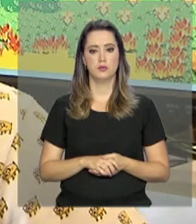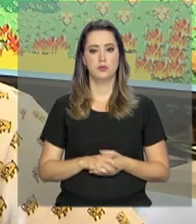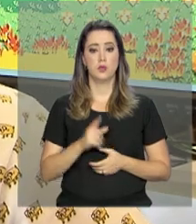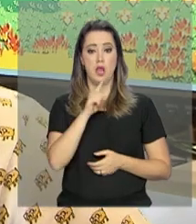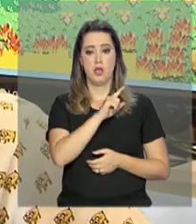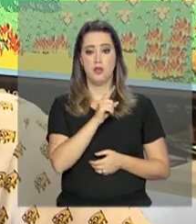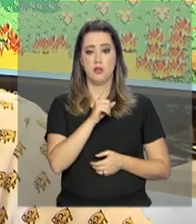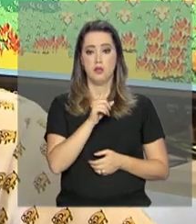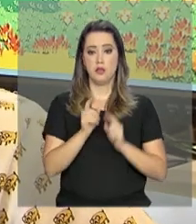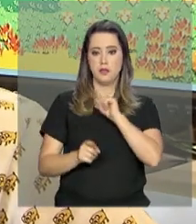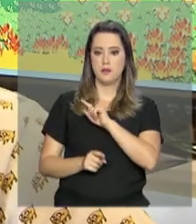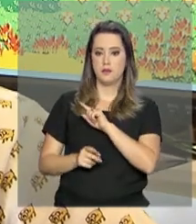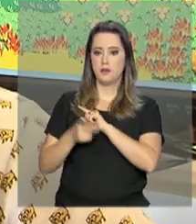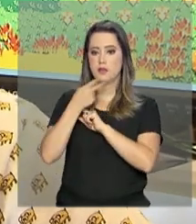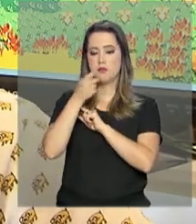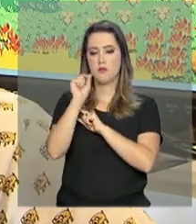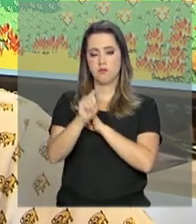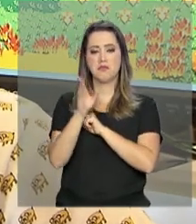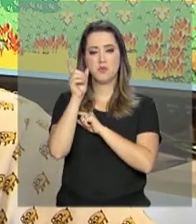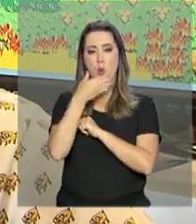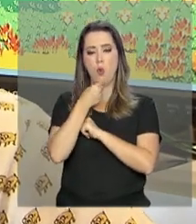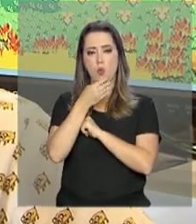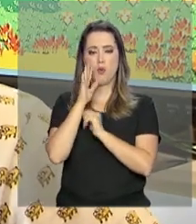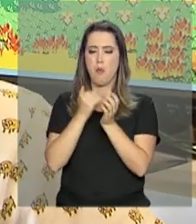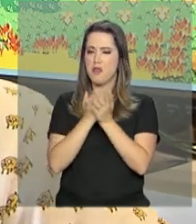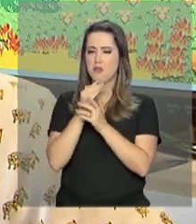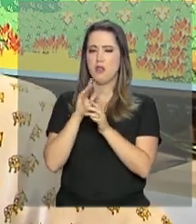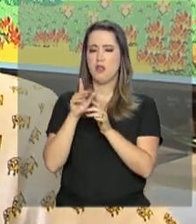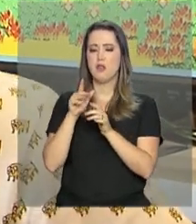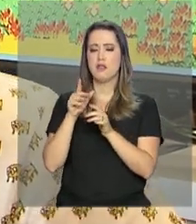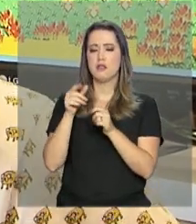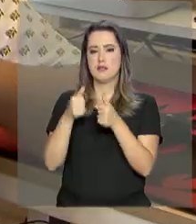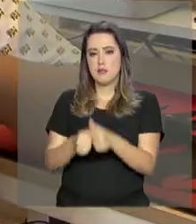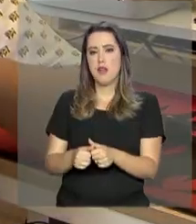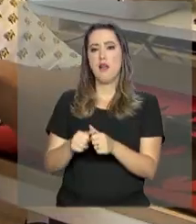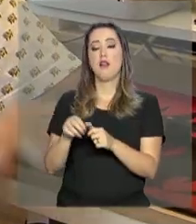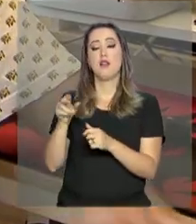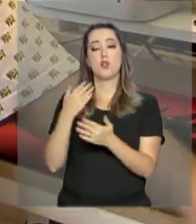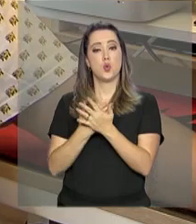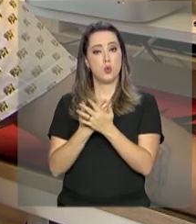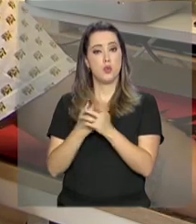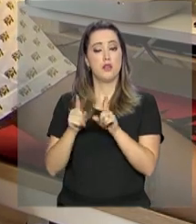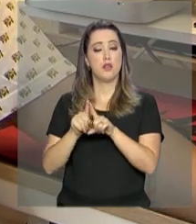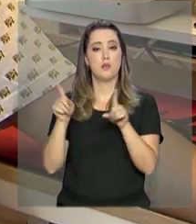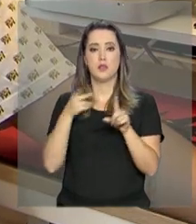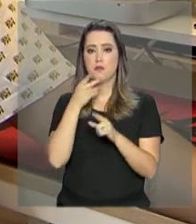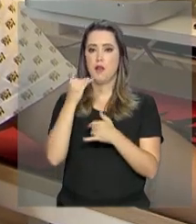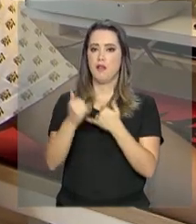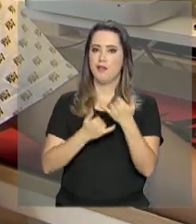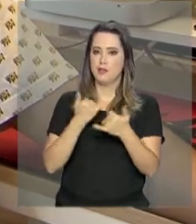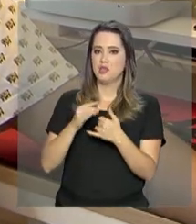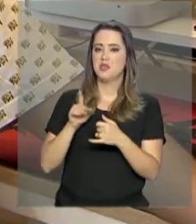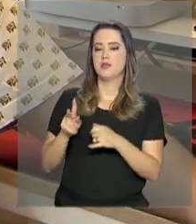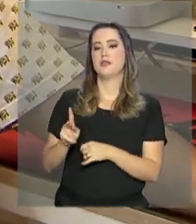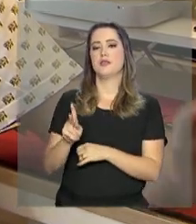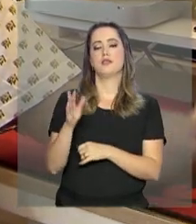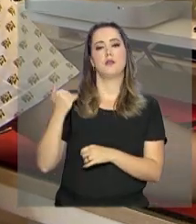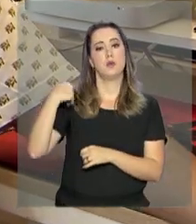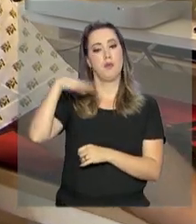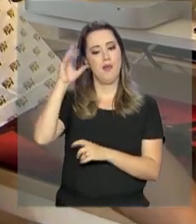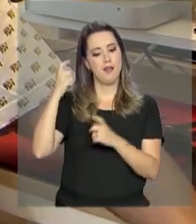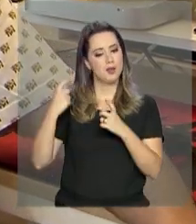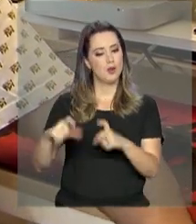desenvolvedor de jogos, que ainda está na universidade, a indústria do entretenimento tem cada vez mais